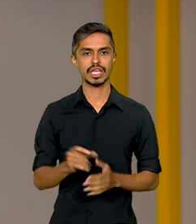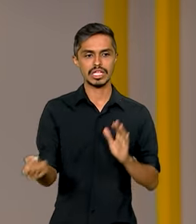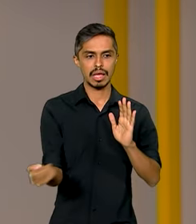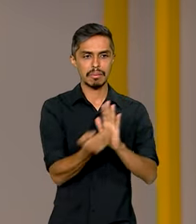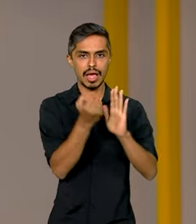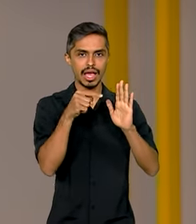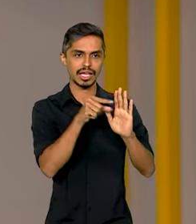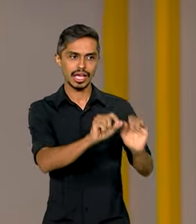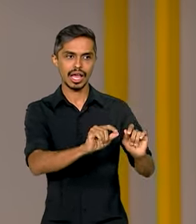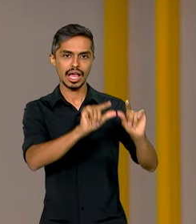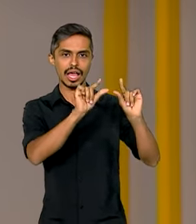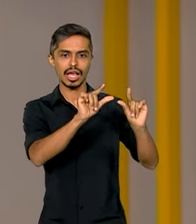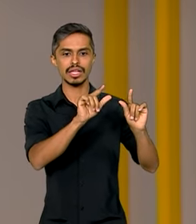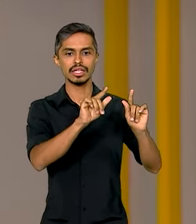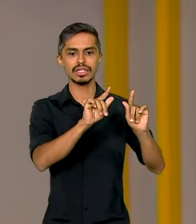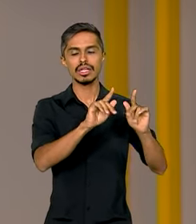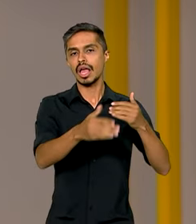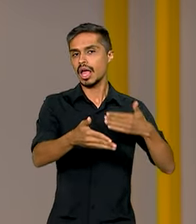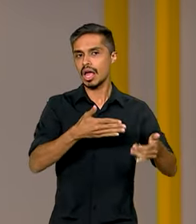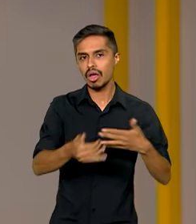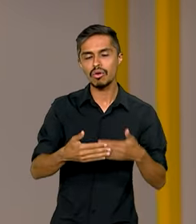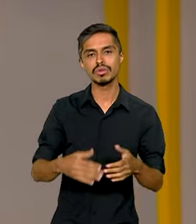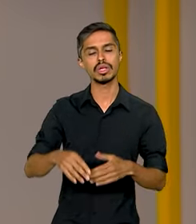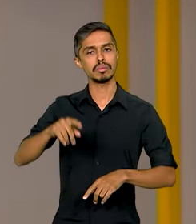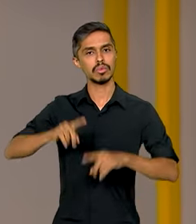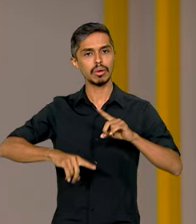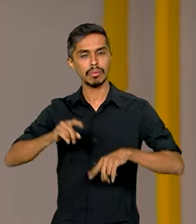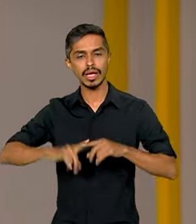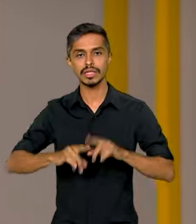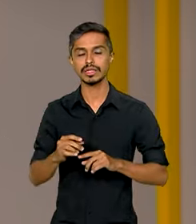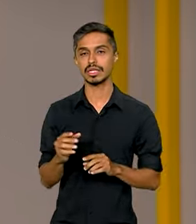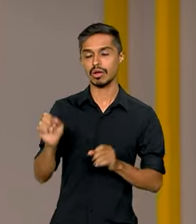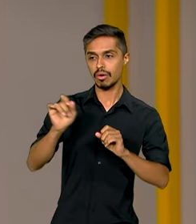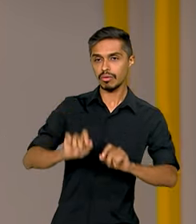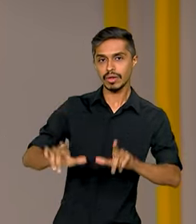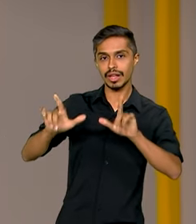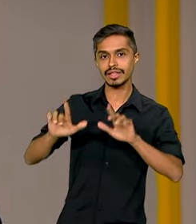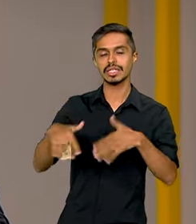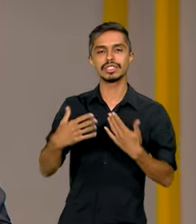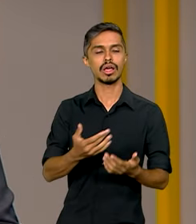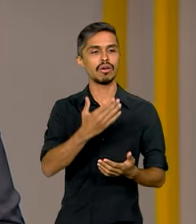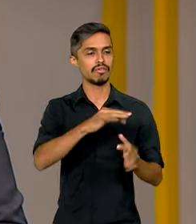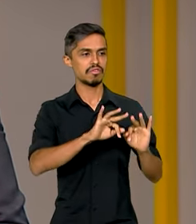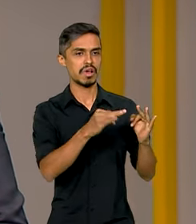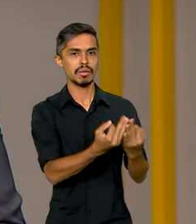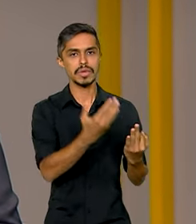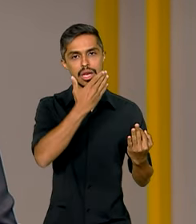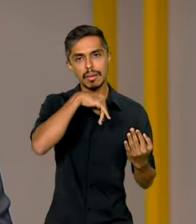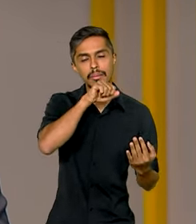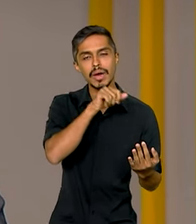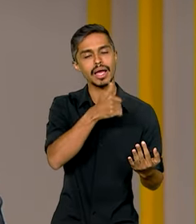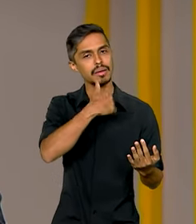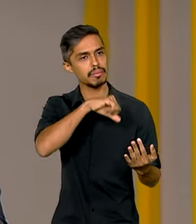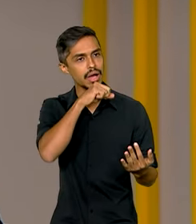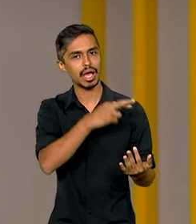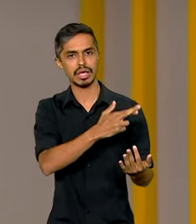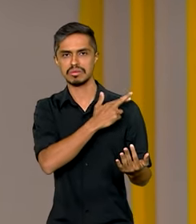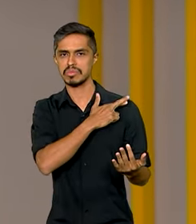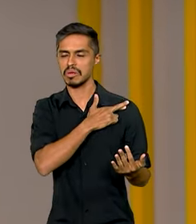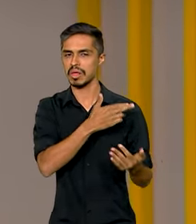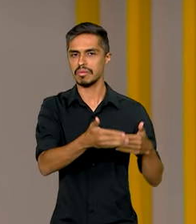é atribuído a qualquer produto audiovisual e serve para que os pais ou responsáveis legais possam